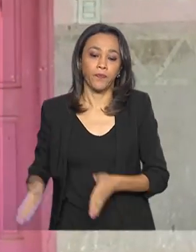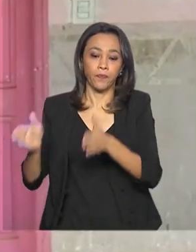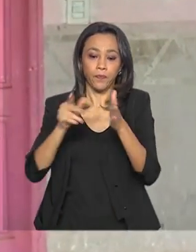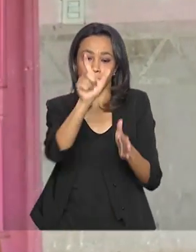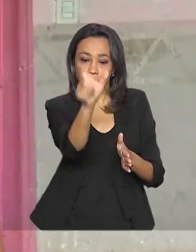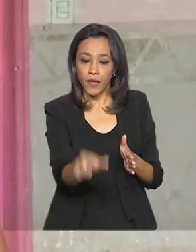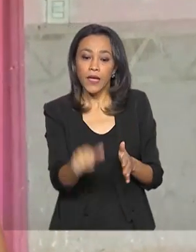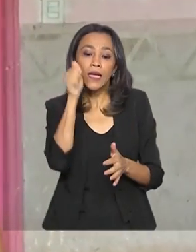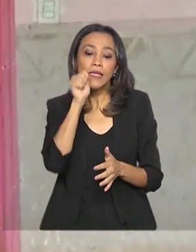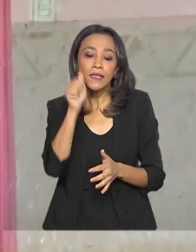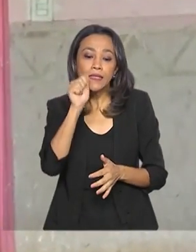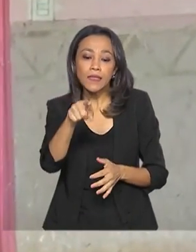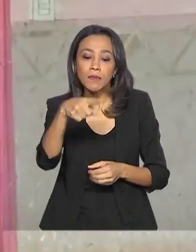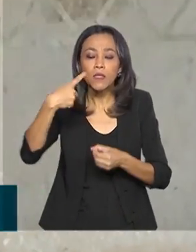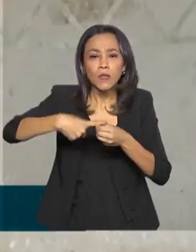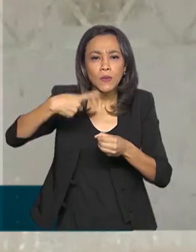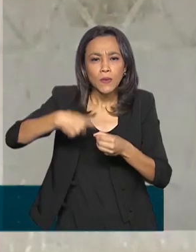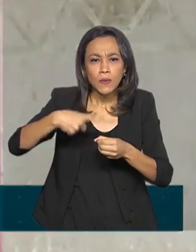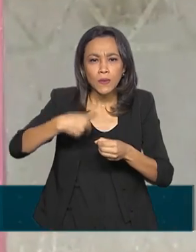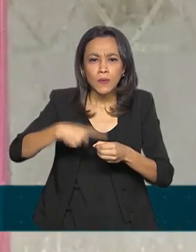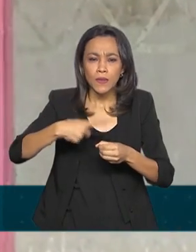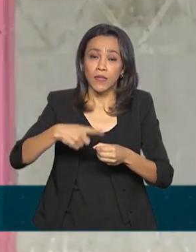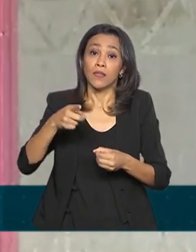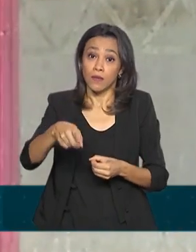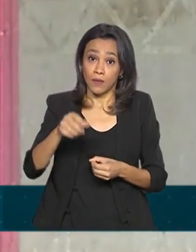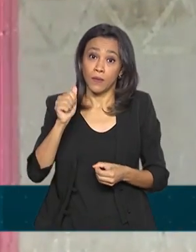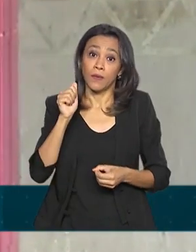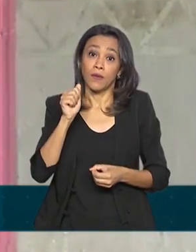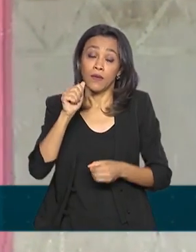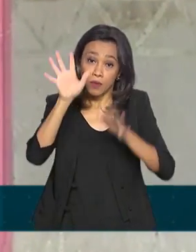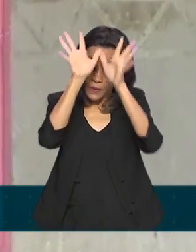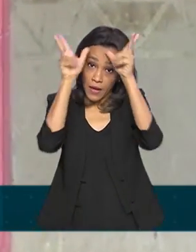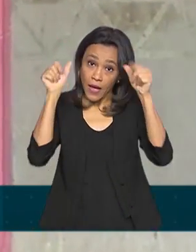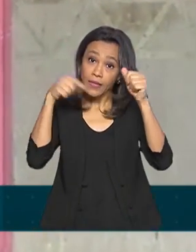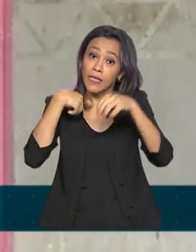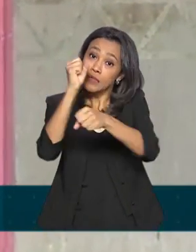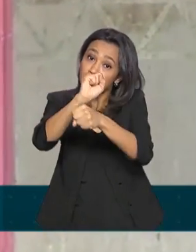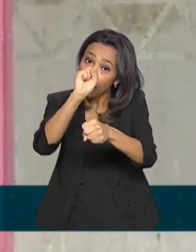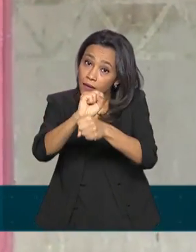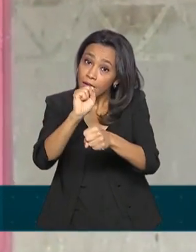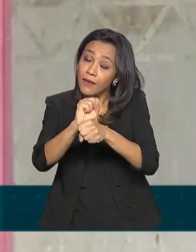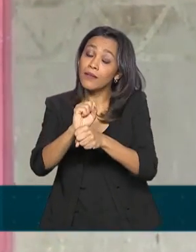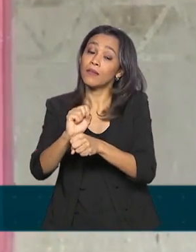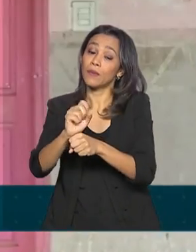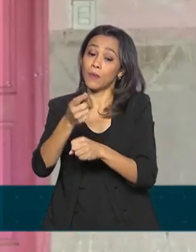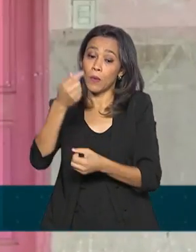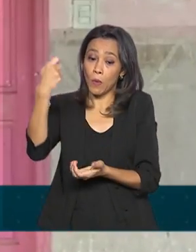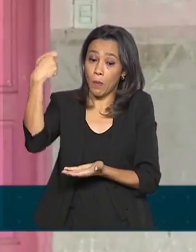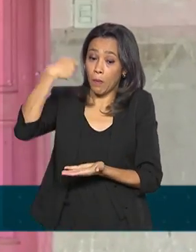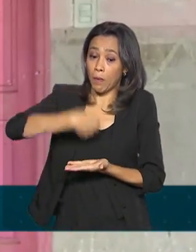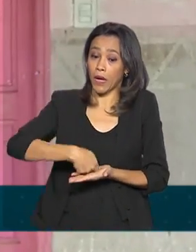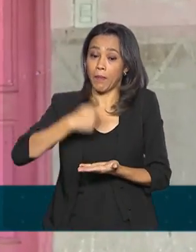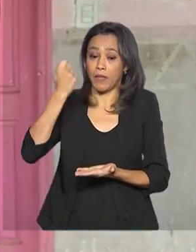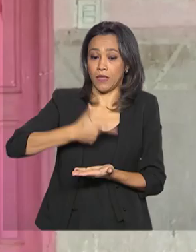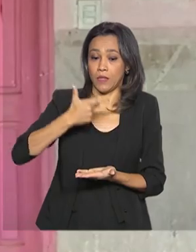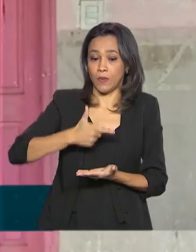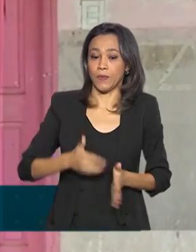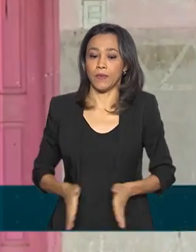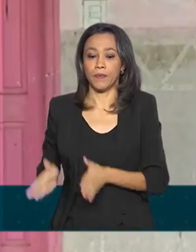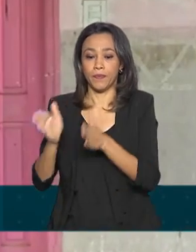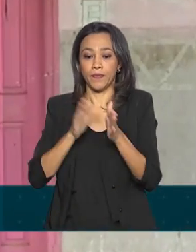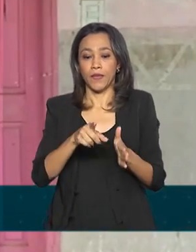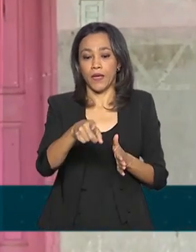Marinês, de Chapuri, no Acre, está esperando a segunda parcela do auxílio emergencial. Agora, no dia 25,